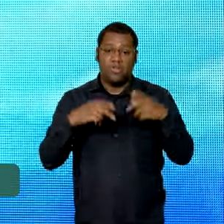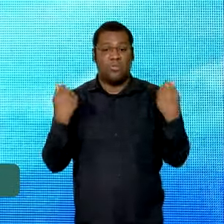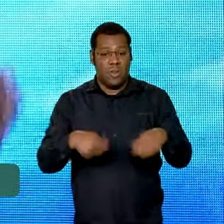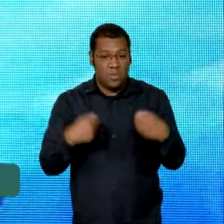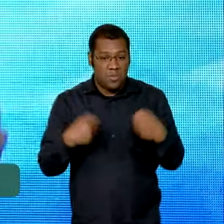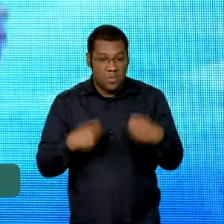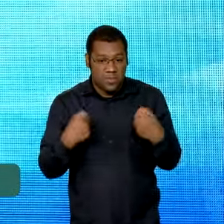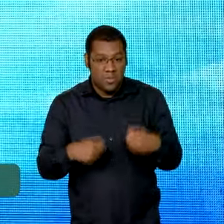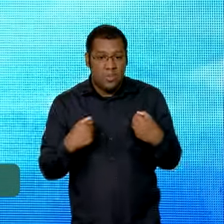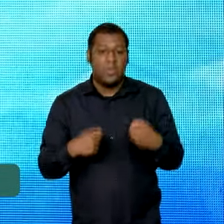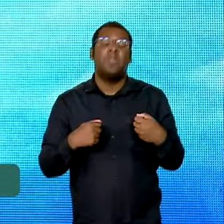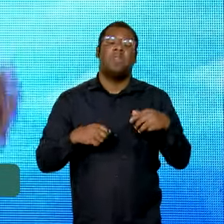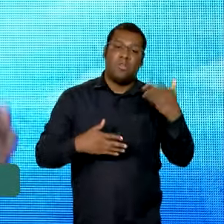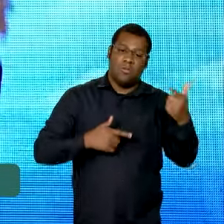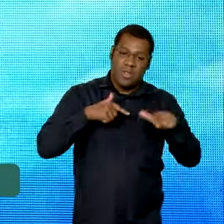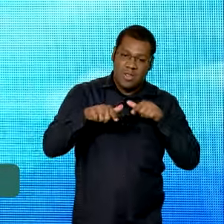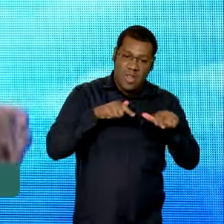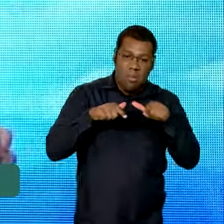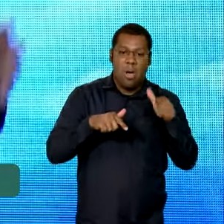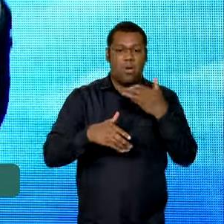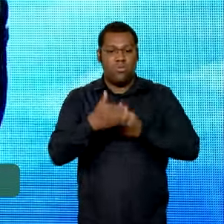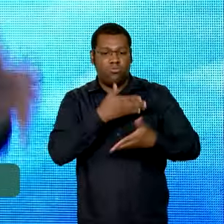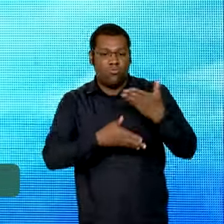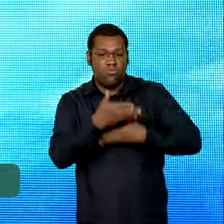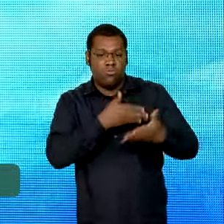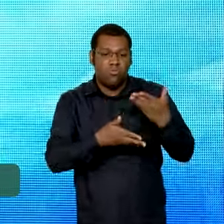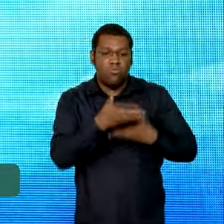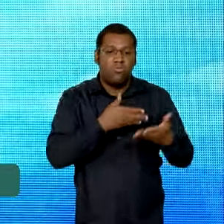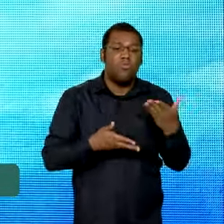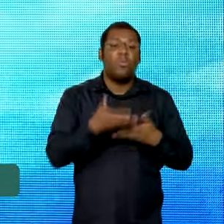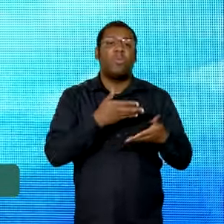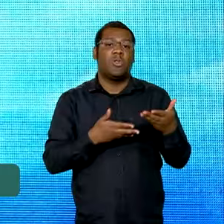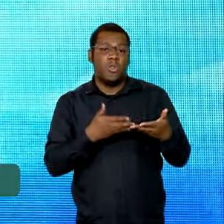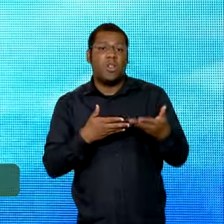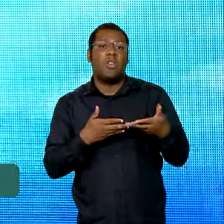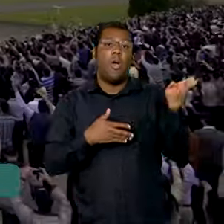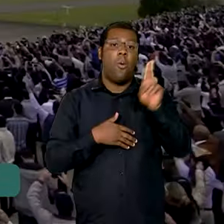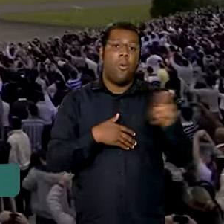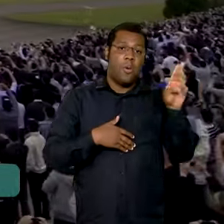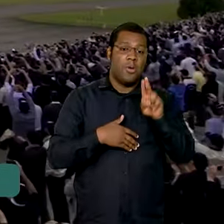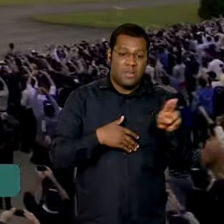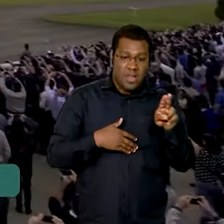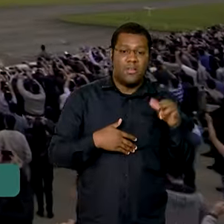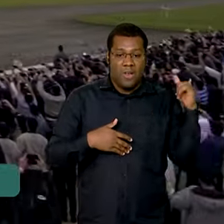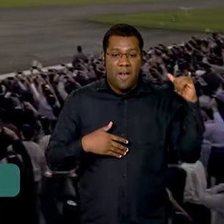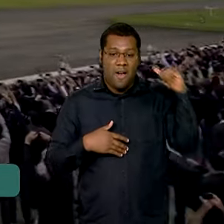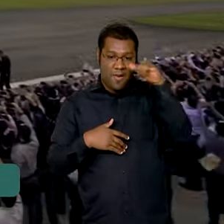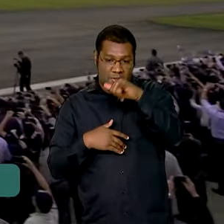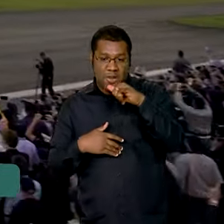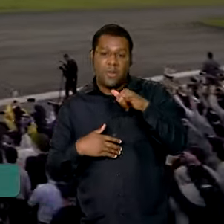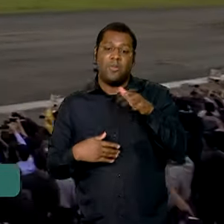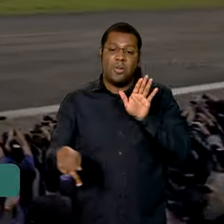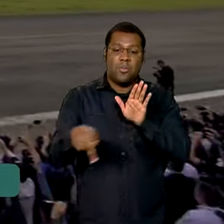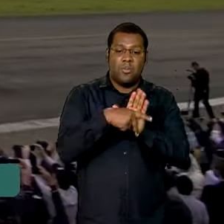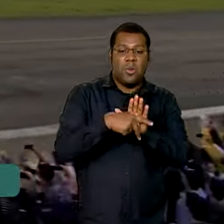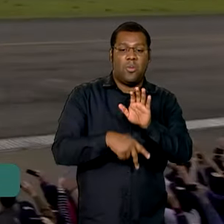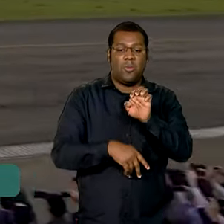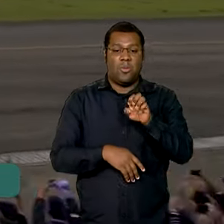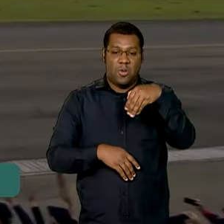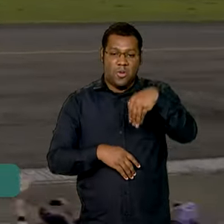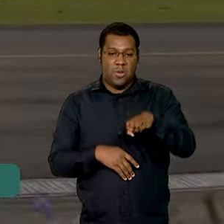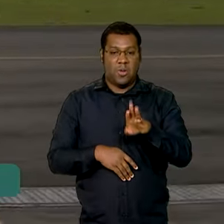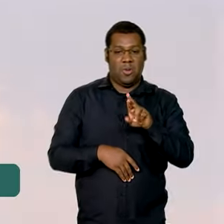aviões de companhias aéreas compradas aqui na Embraer. O setor tem potencial de ser